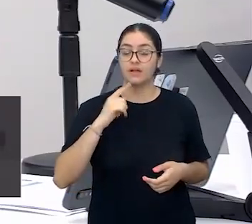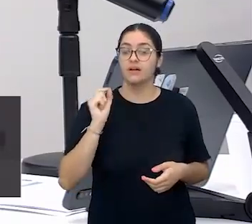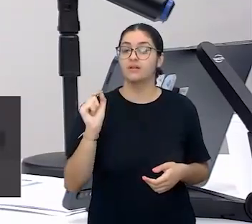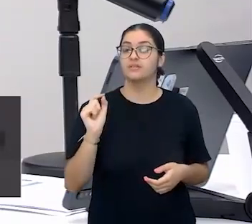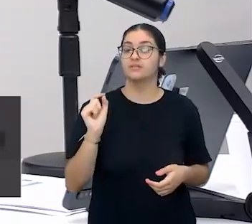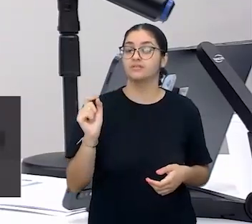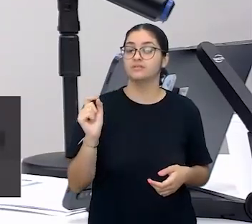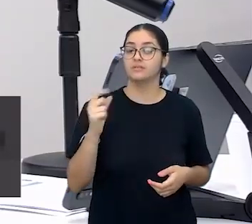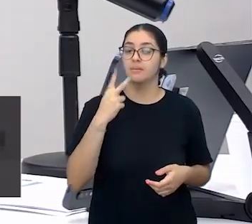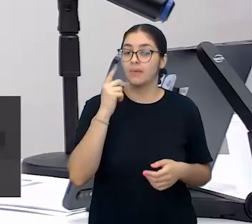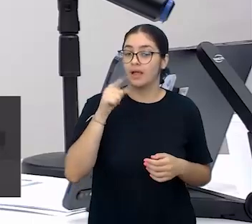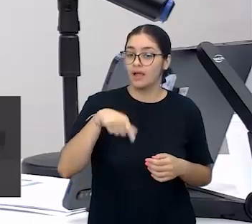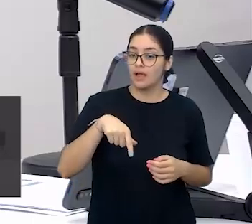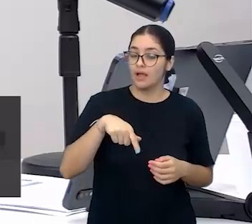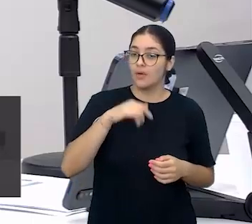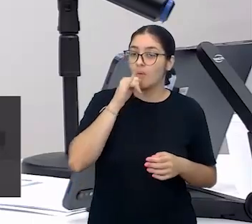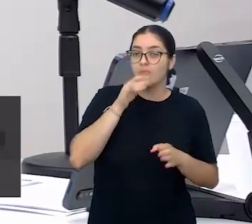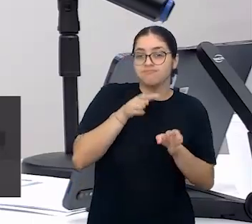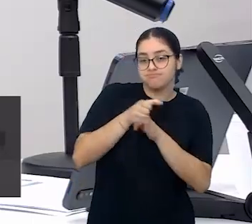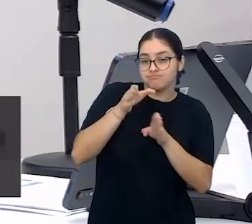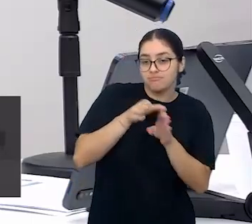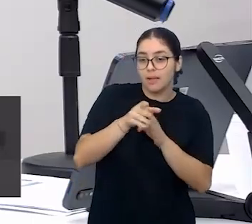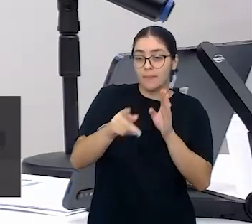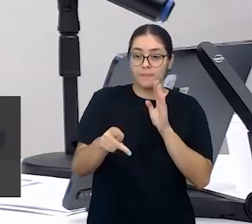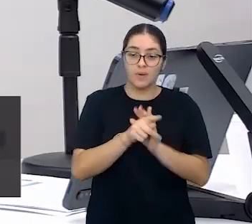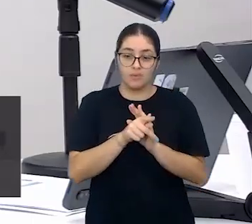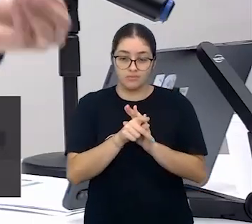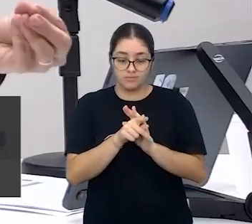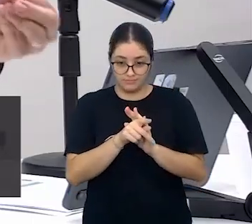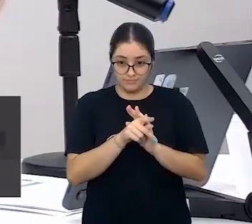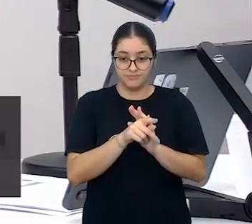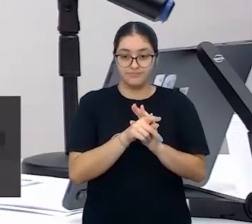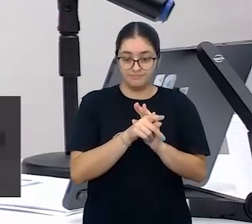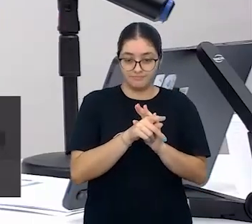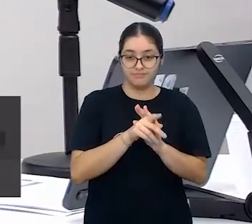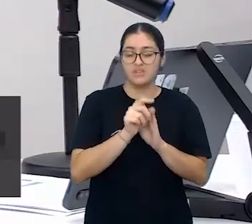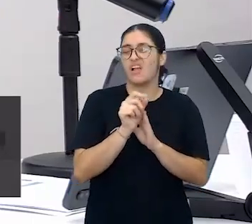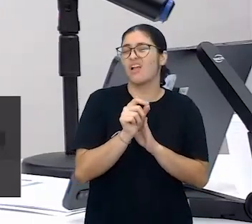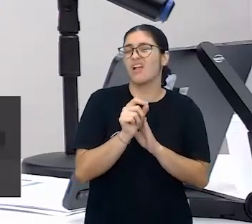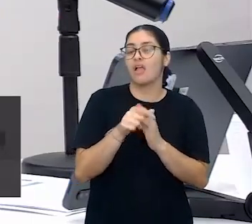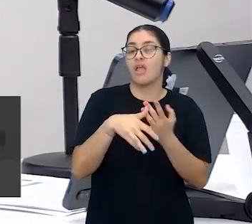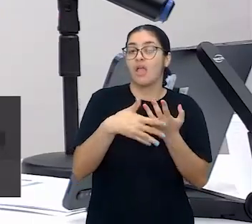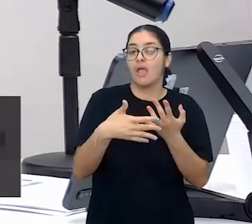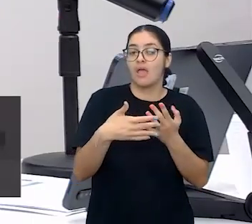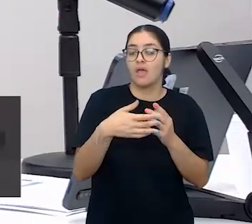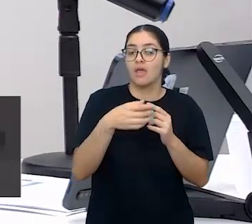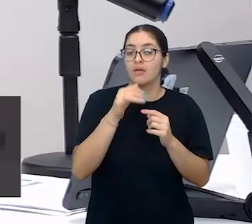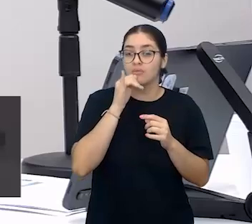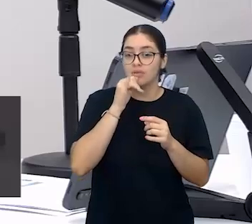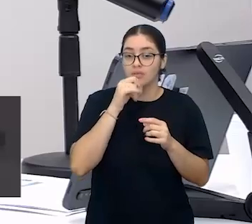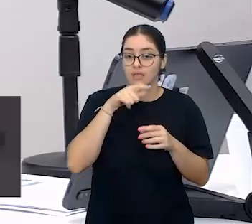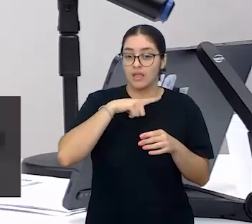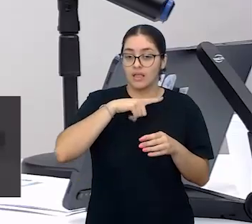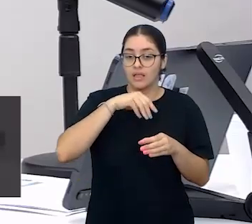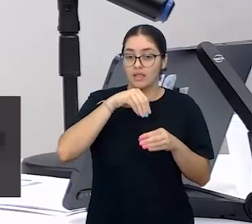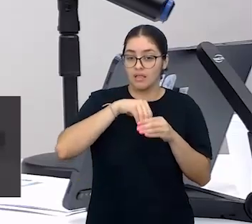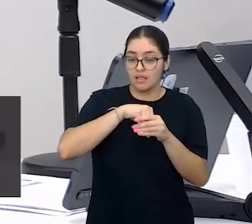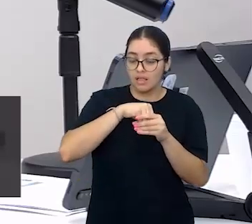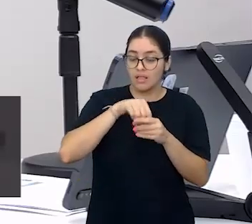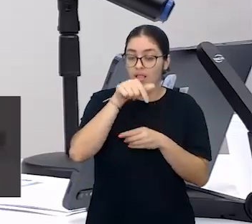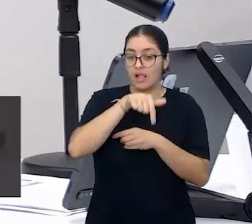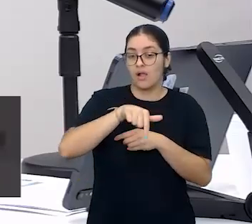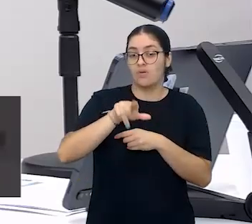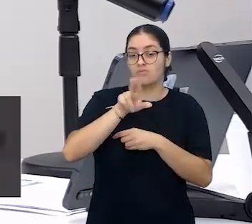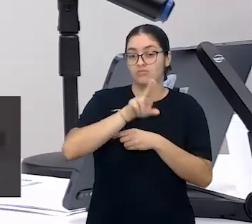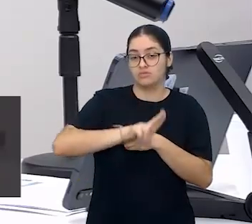mas assim, o orientador de. Então, nós somos orientados a tudo isso estar preconizado dentro desses instrumentos que a